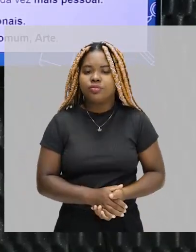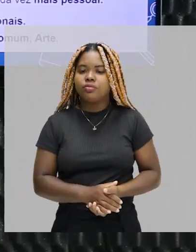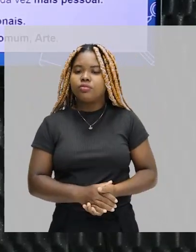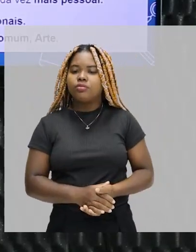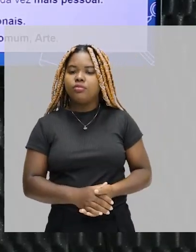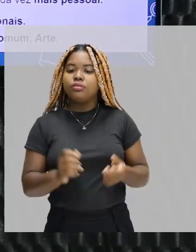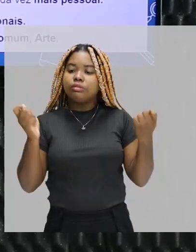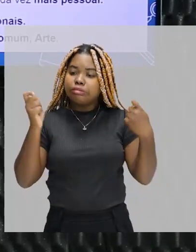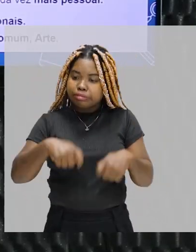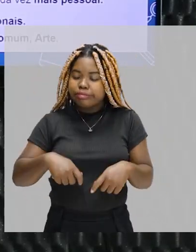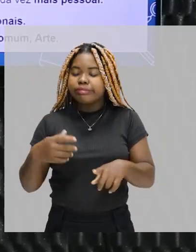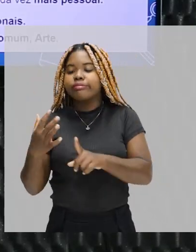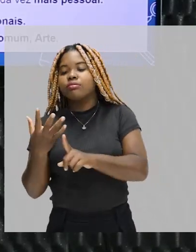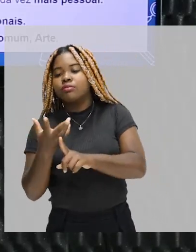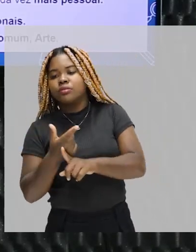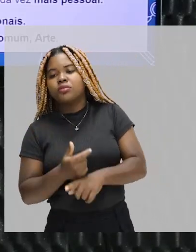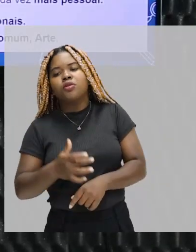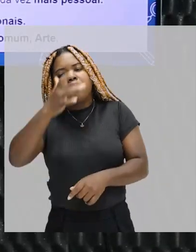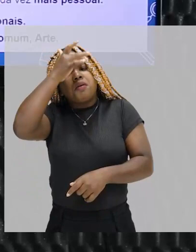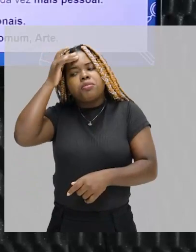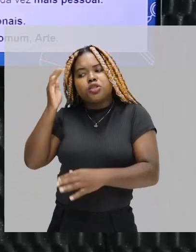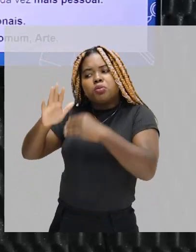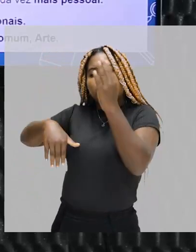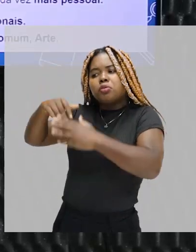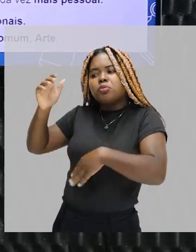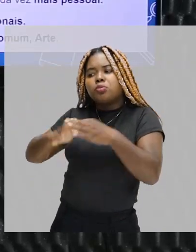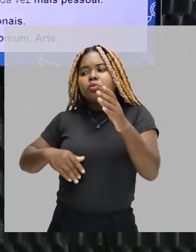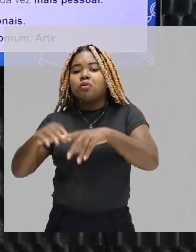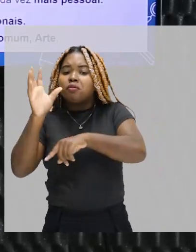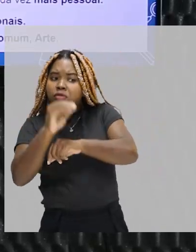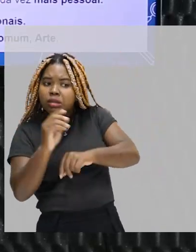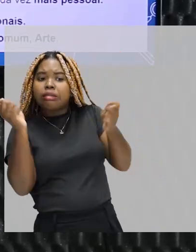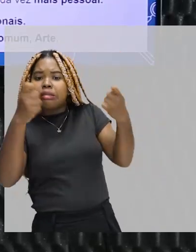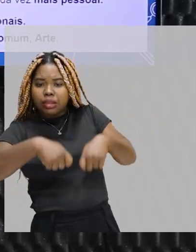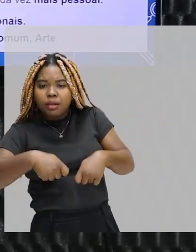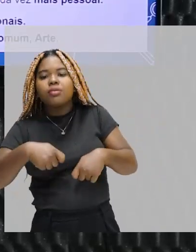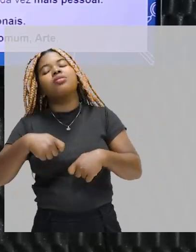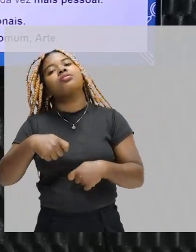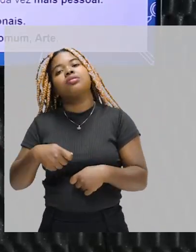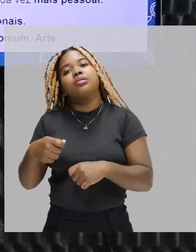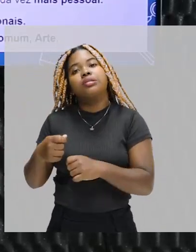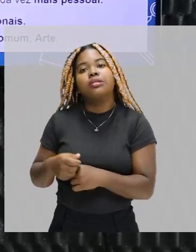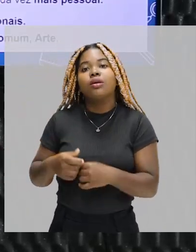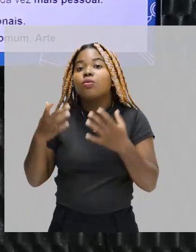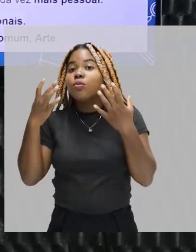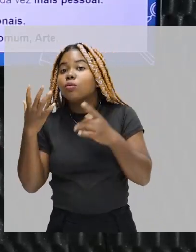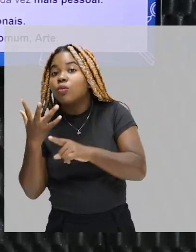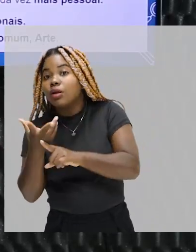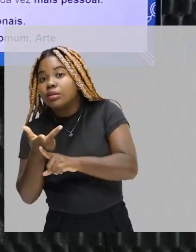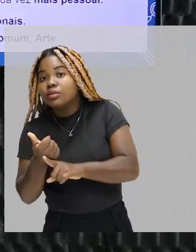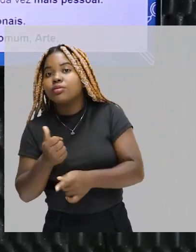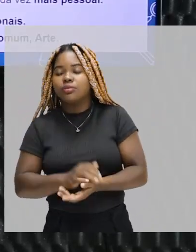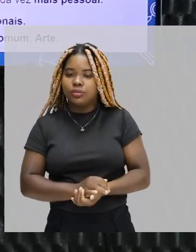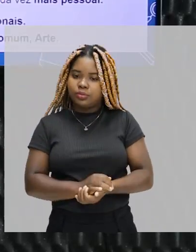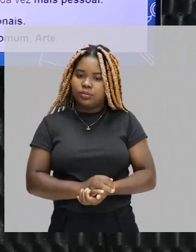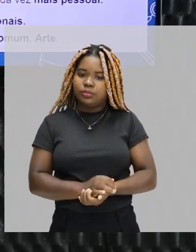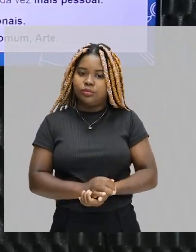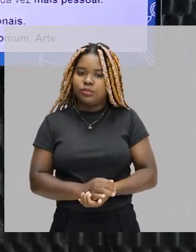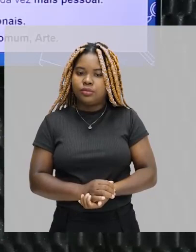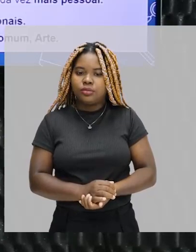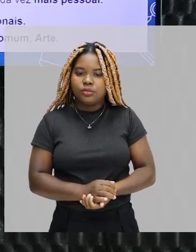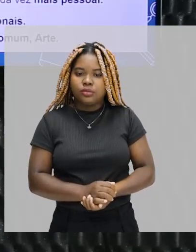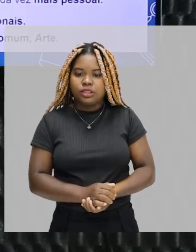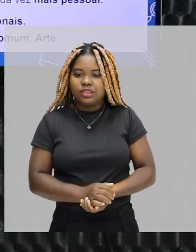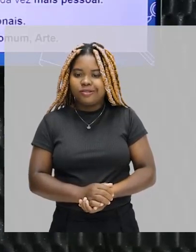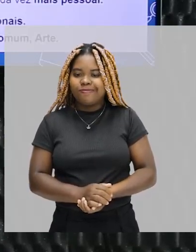fotográfico, ou um fotógrafo pode ser um artista específico dessa área. Então, ela é uma técnica que pode ter uma função artística.